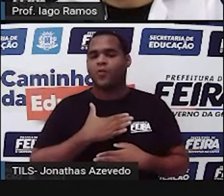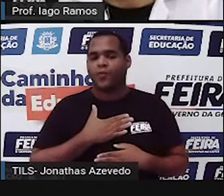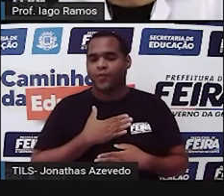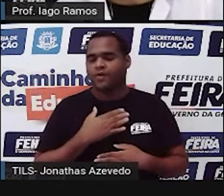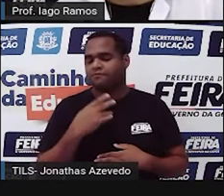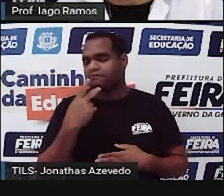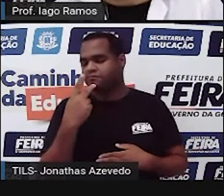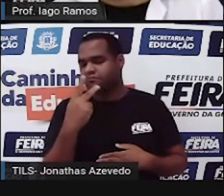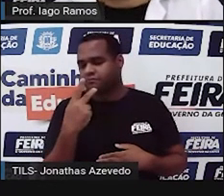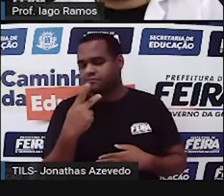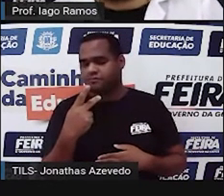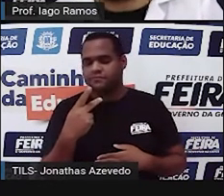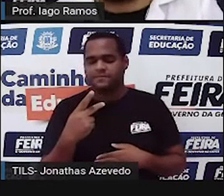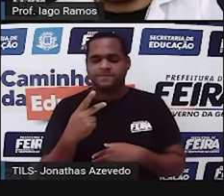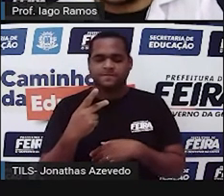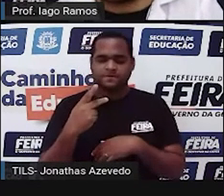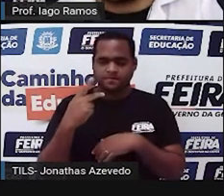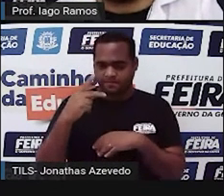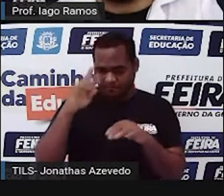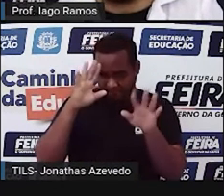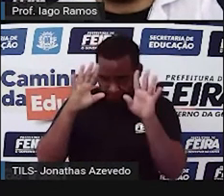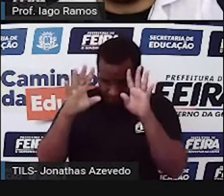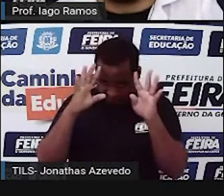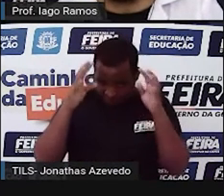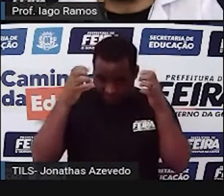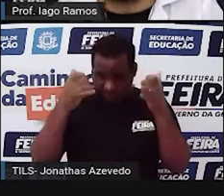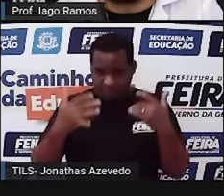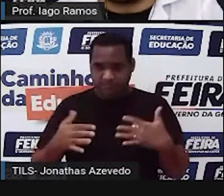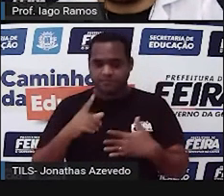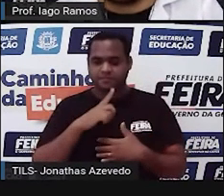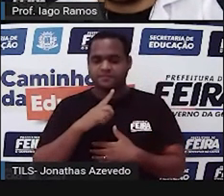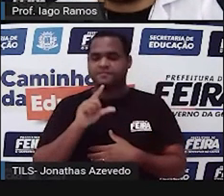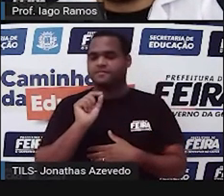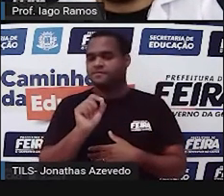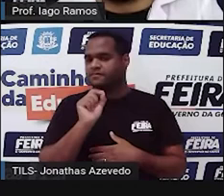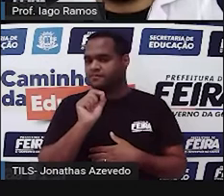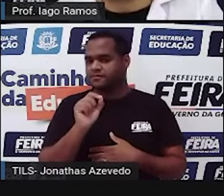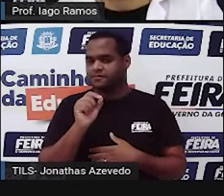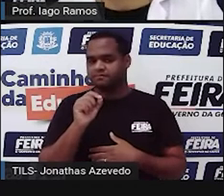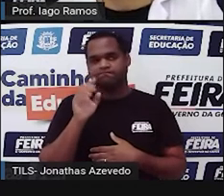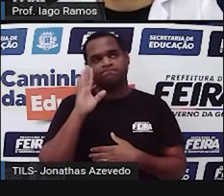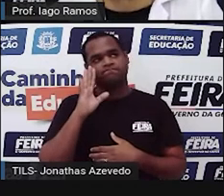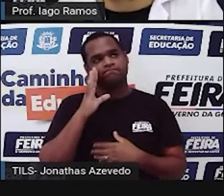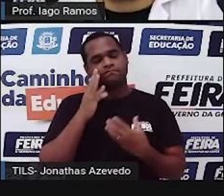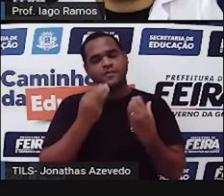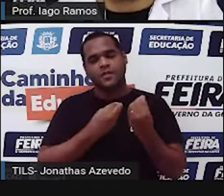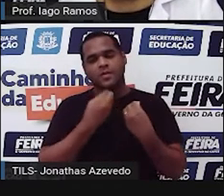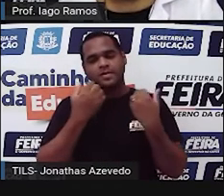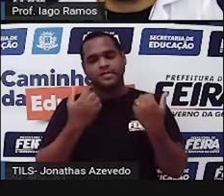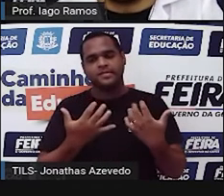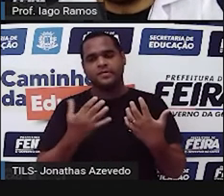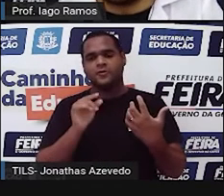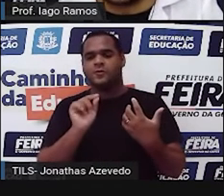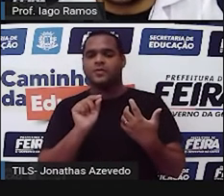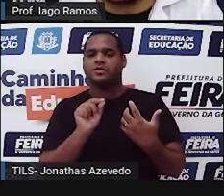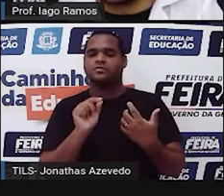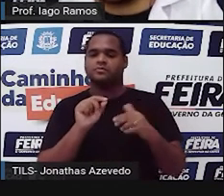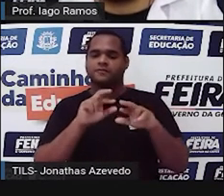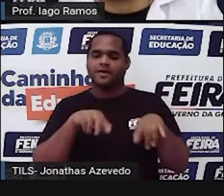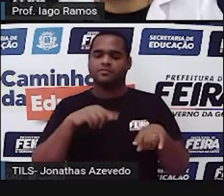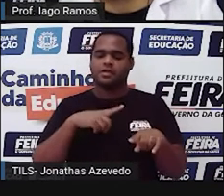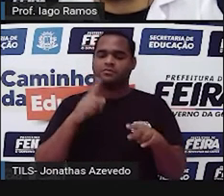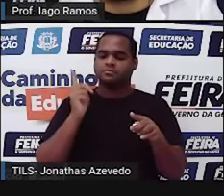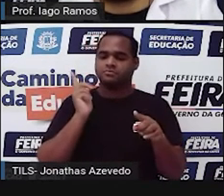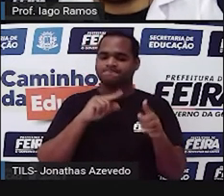que você pensasse um pouquinho, né? Sobre o quanto você